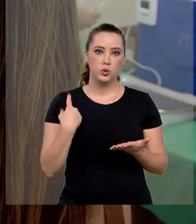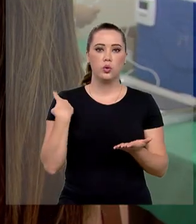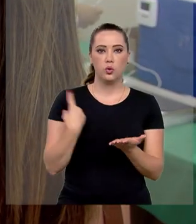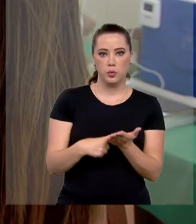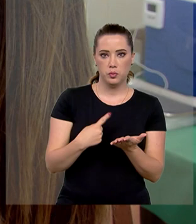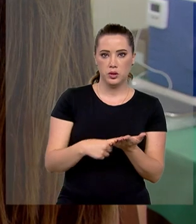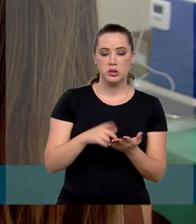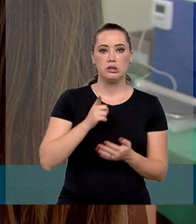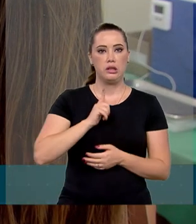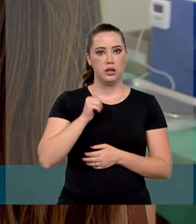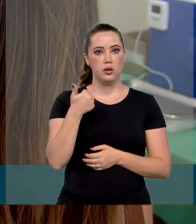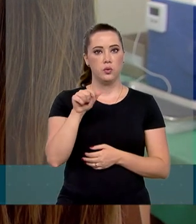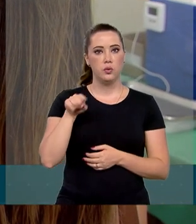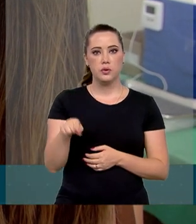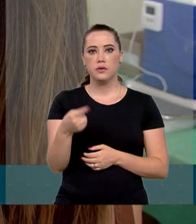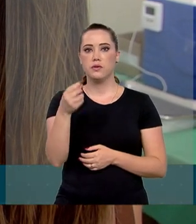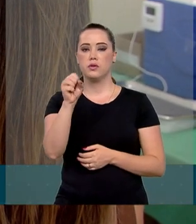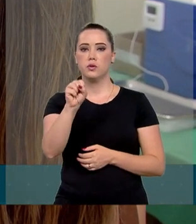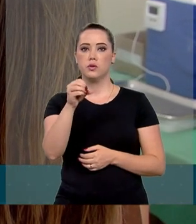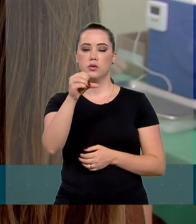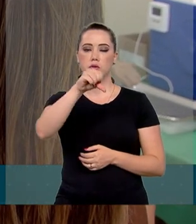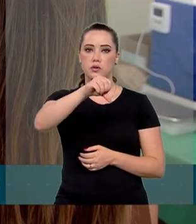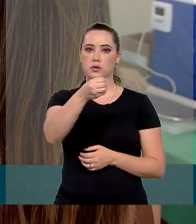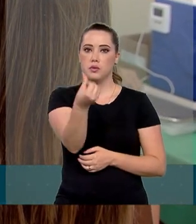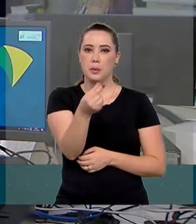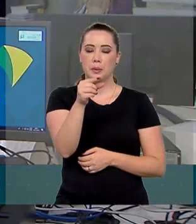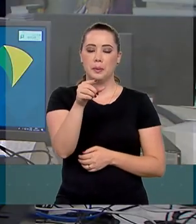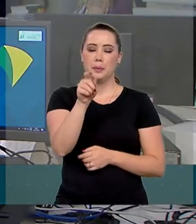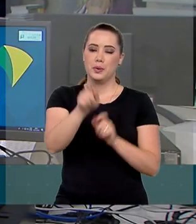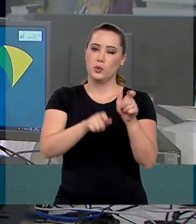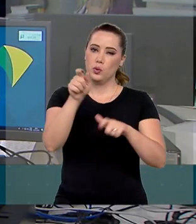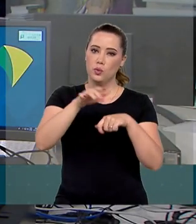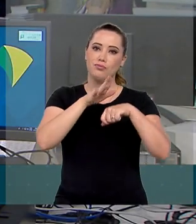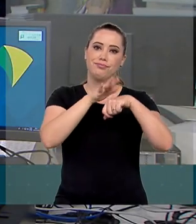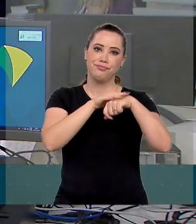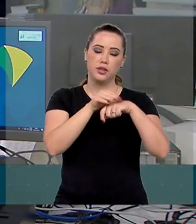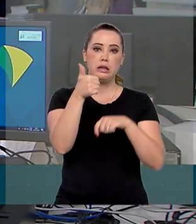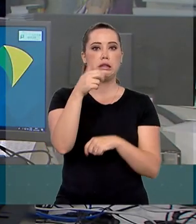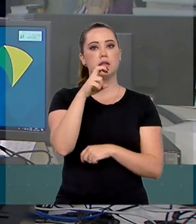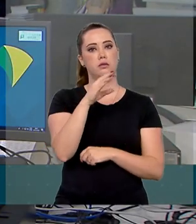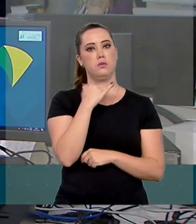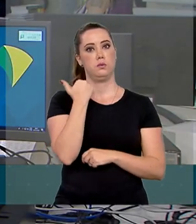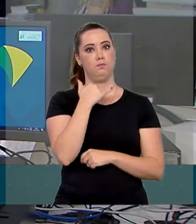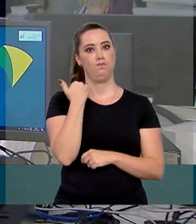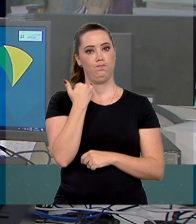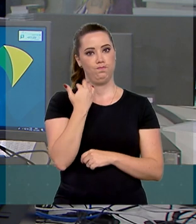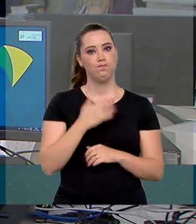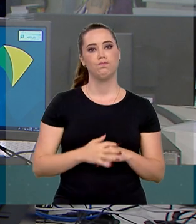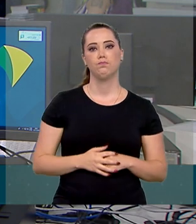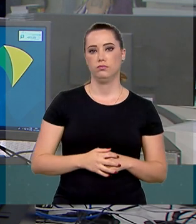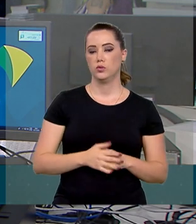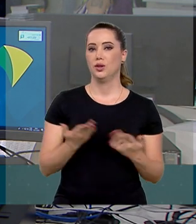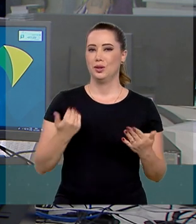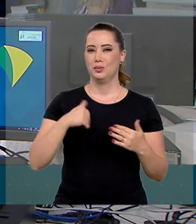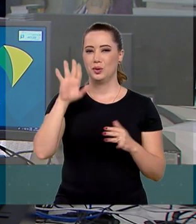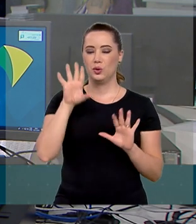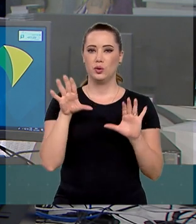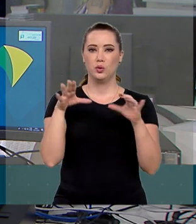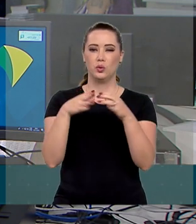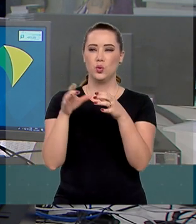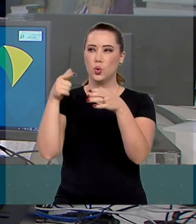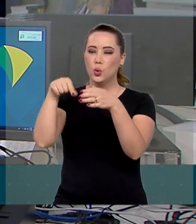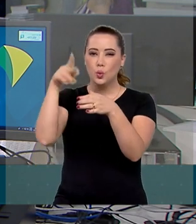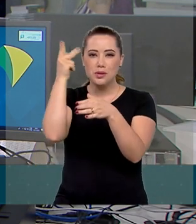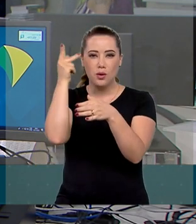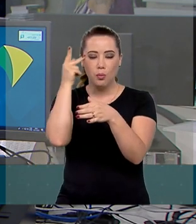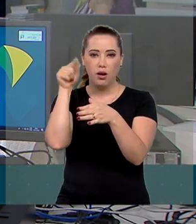há a confirmação de 11.896 casos e 15 óbitos pela doença no país. A maioria dos casos está